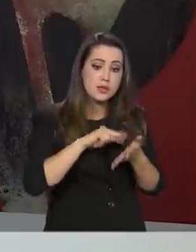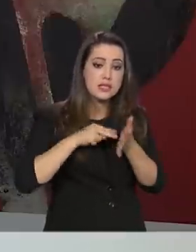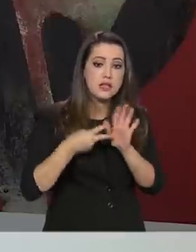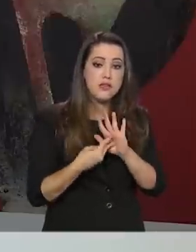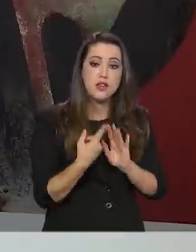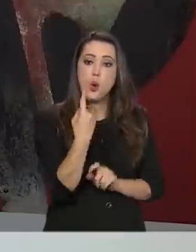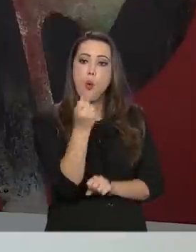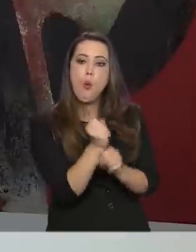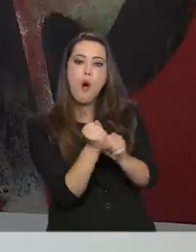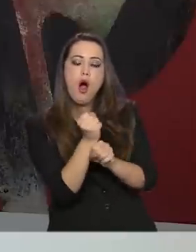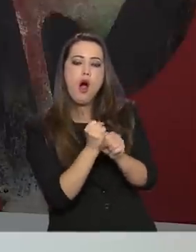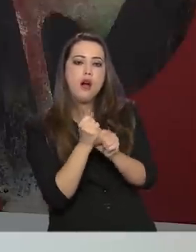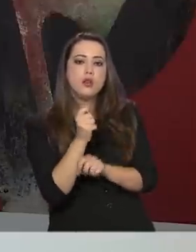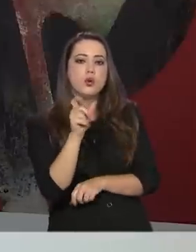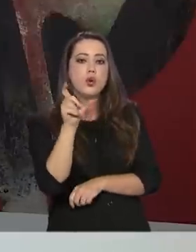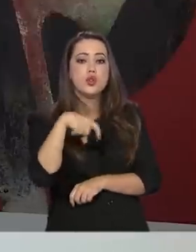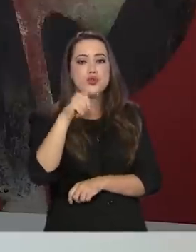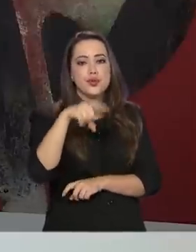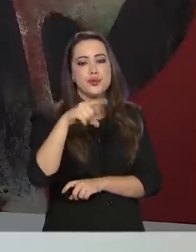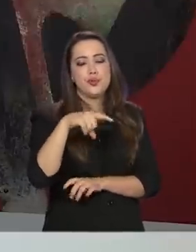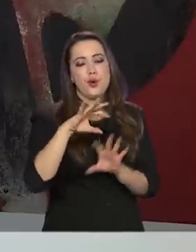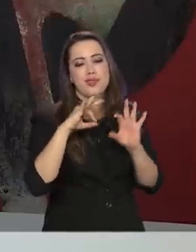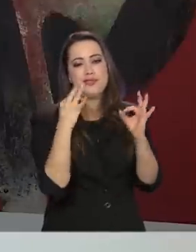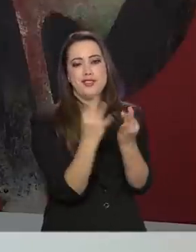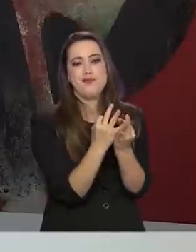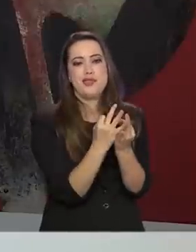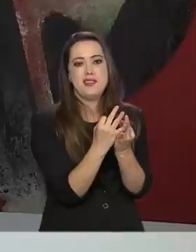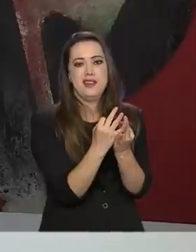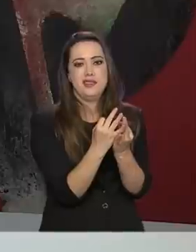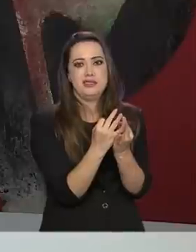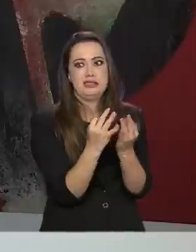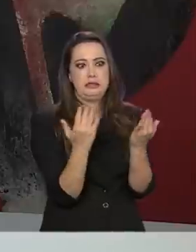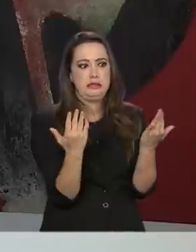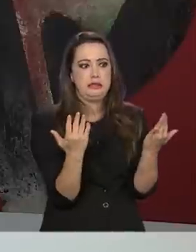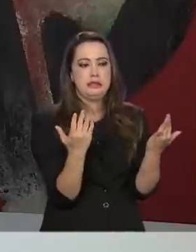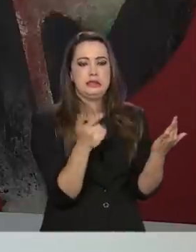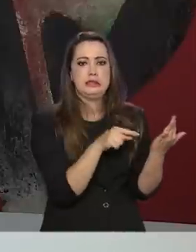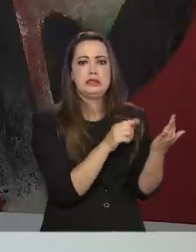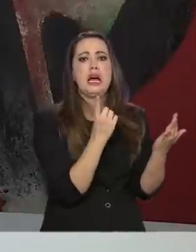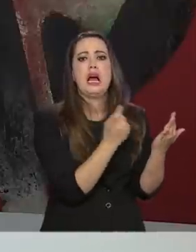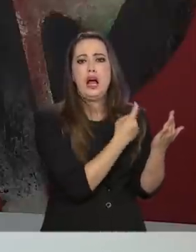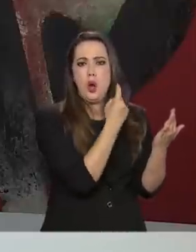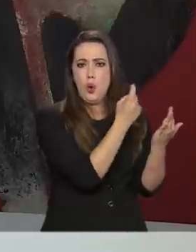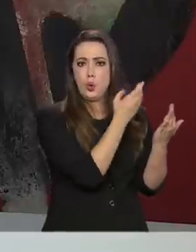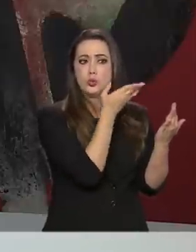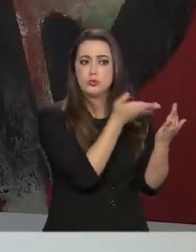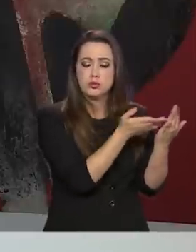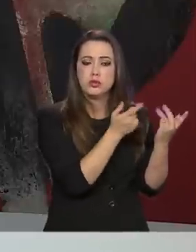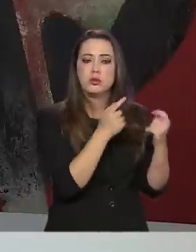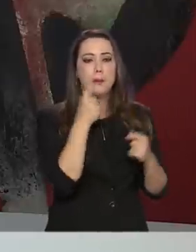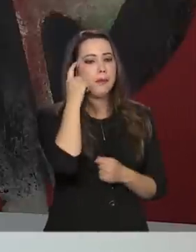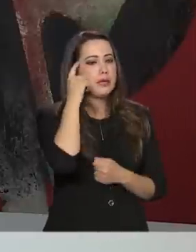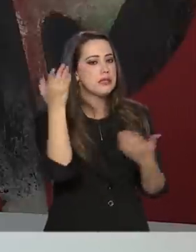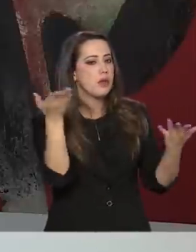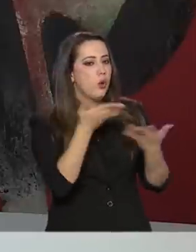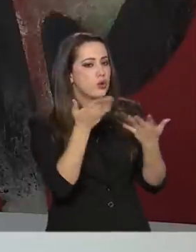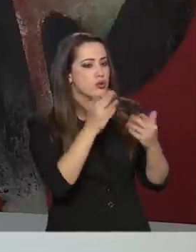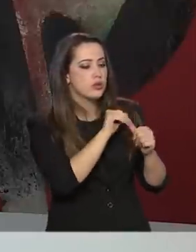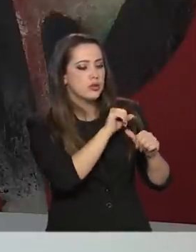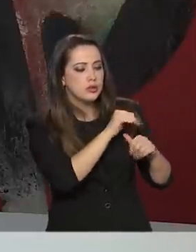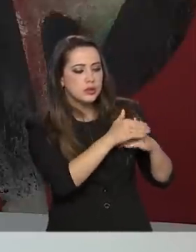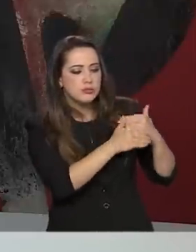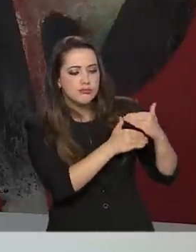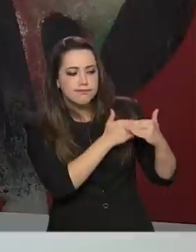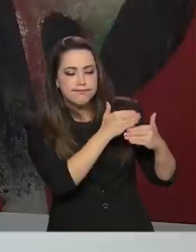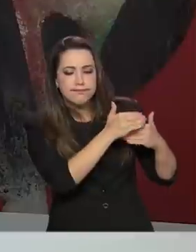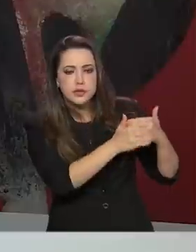Então, o governo não tem condições de manter isso por muito tempo. Então, o que se pensa hoje é numa transição suave para o programa social,